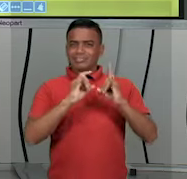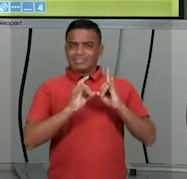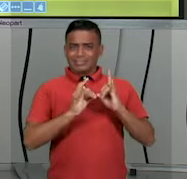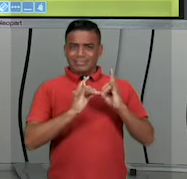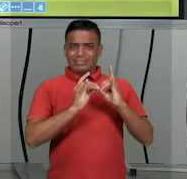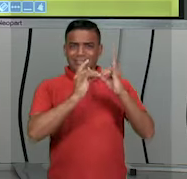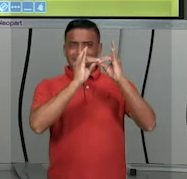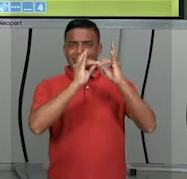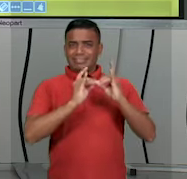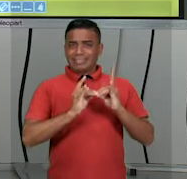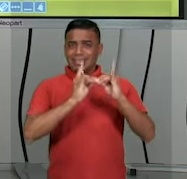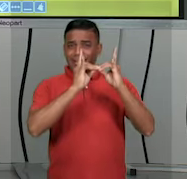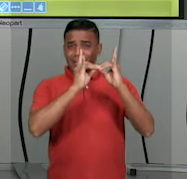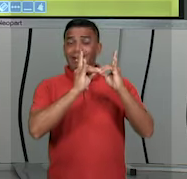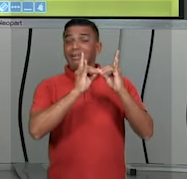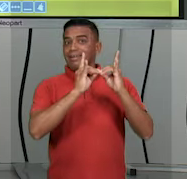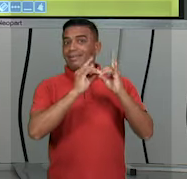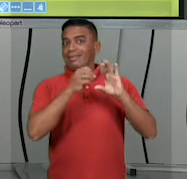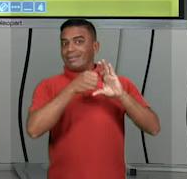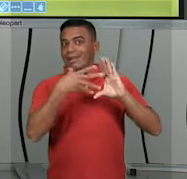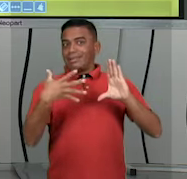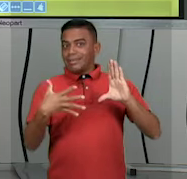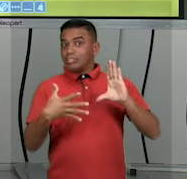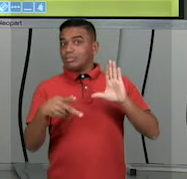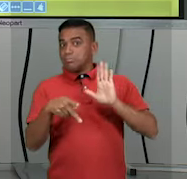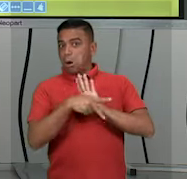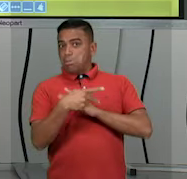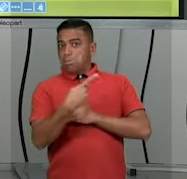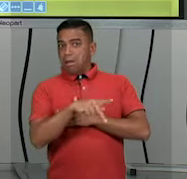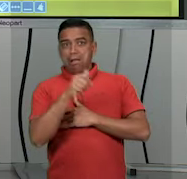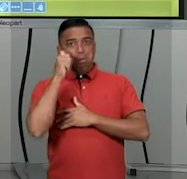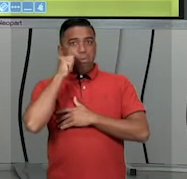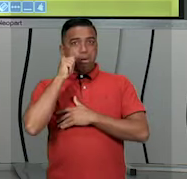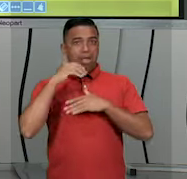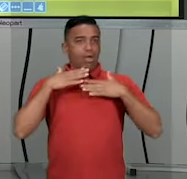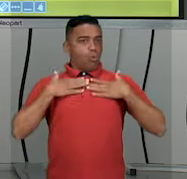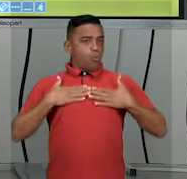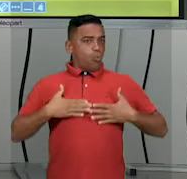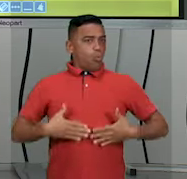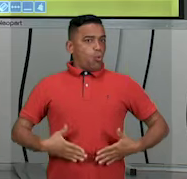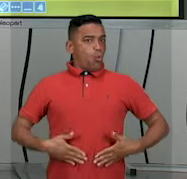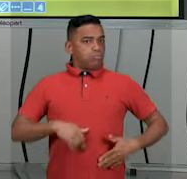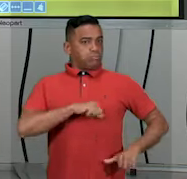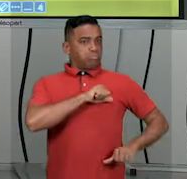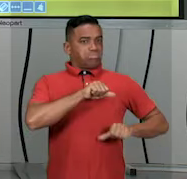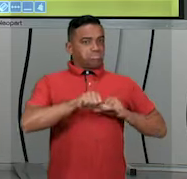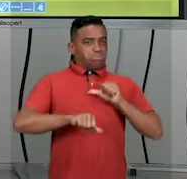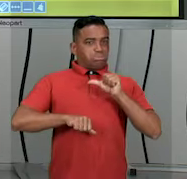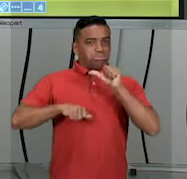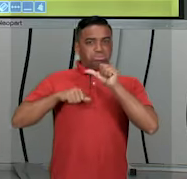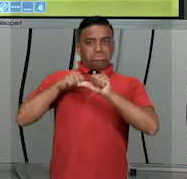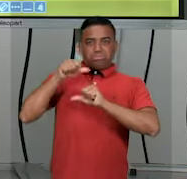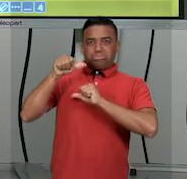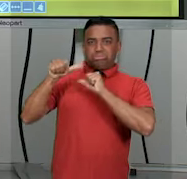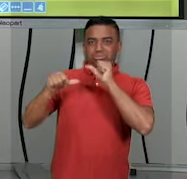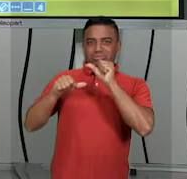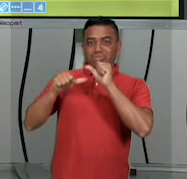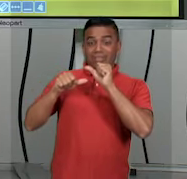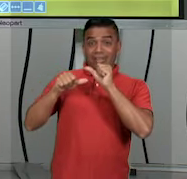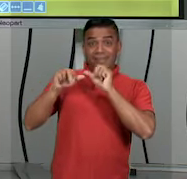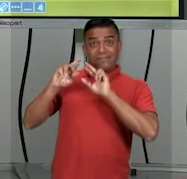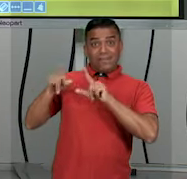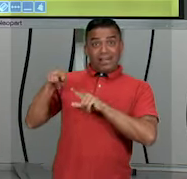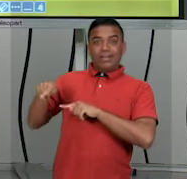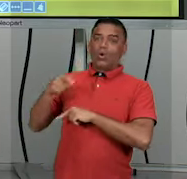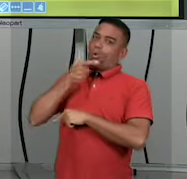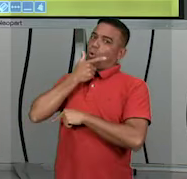características femininas, o corpo fica diferente, a mulher vai ter algumas diferenças em relação ao corpo masculino.